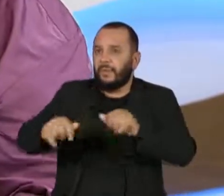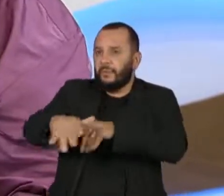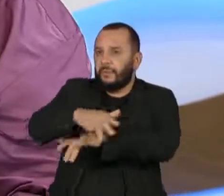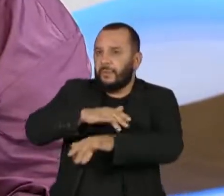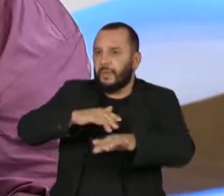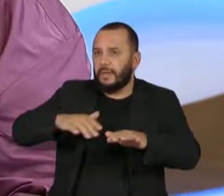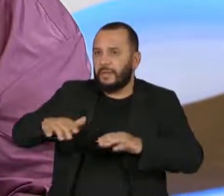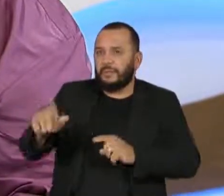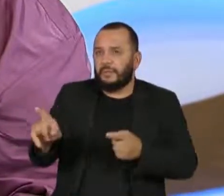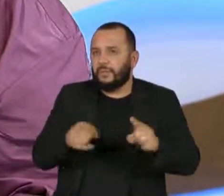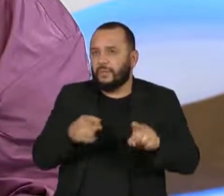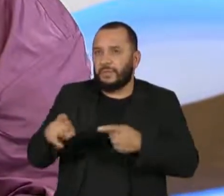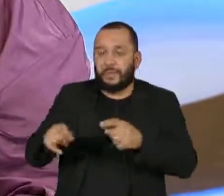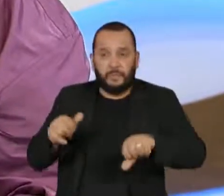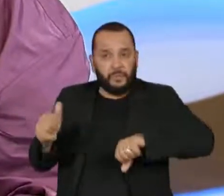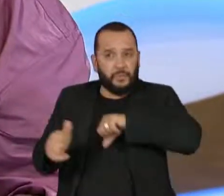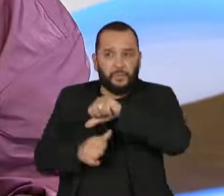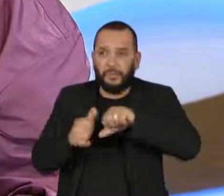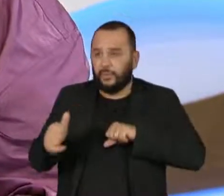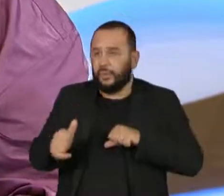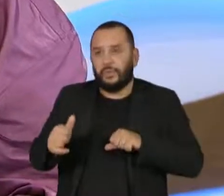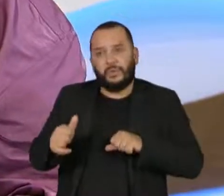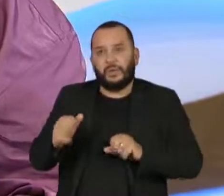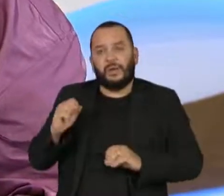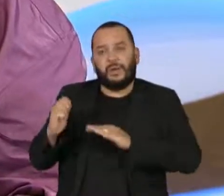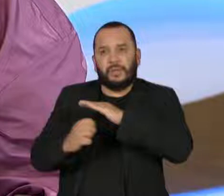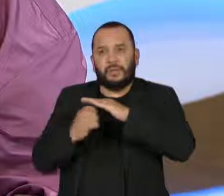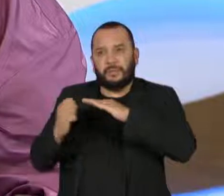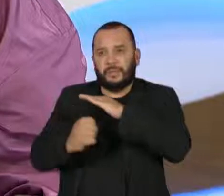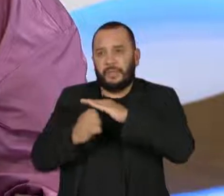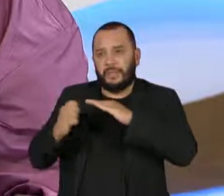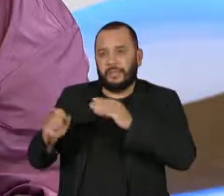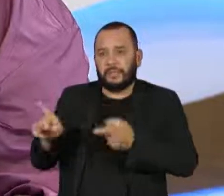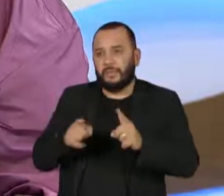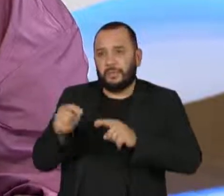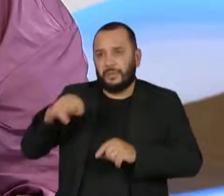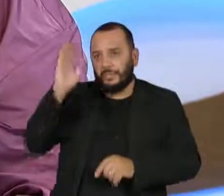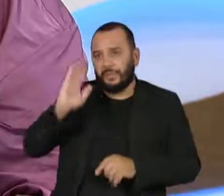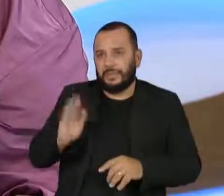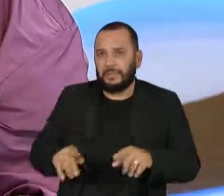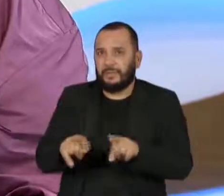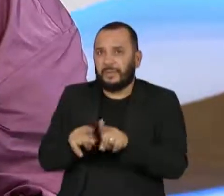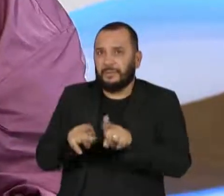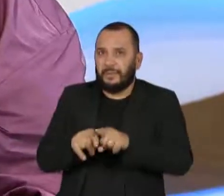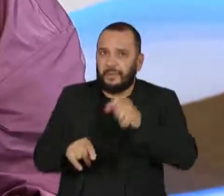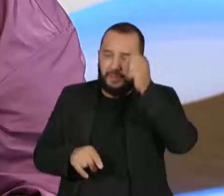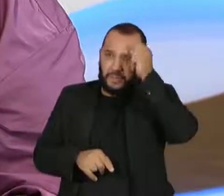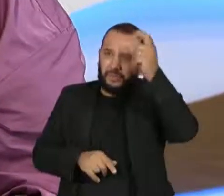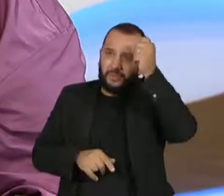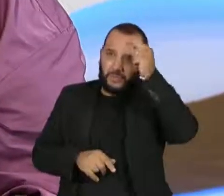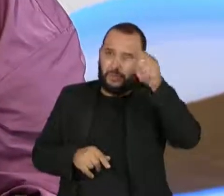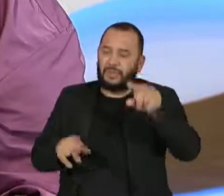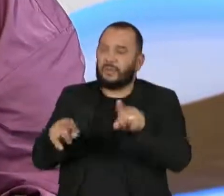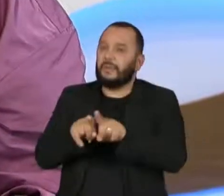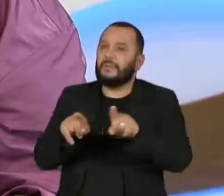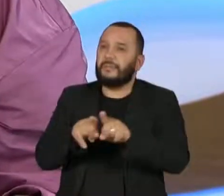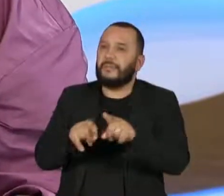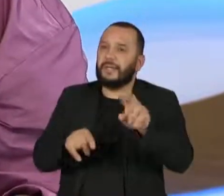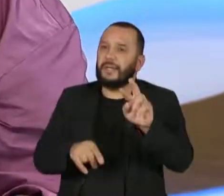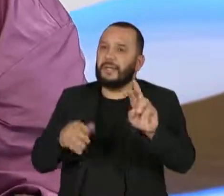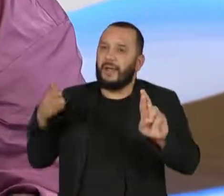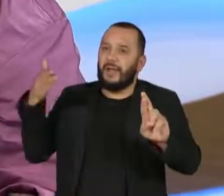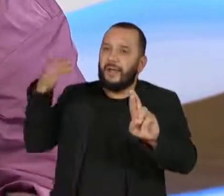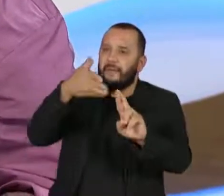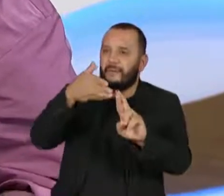indústria do Brasil e a cultura, principalmente. E acho que também esse lugar de referência da gente saber que